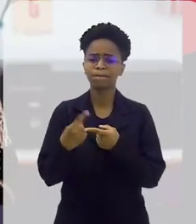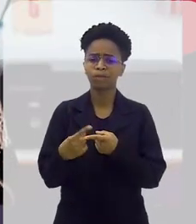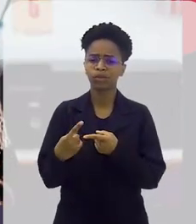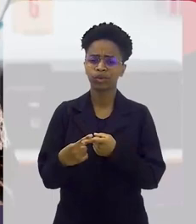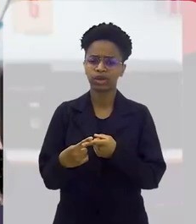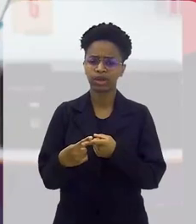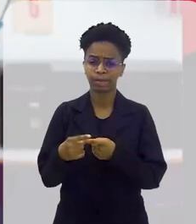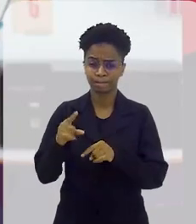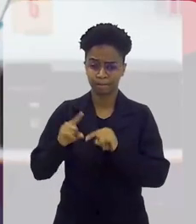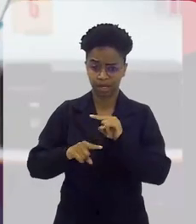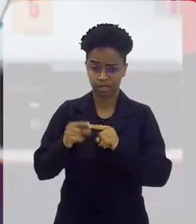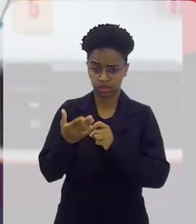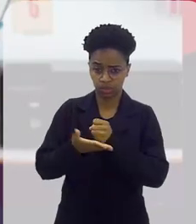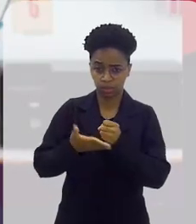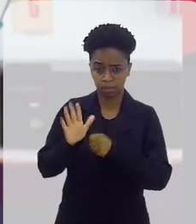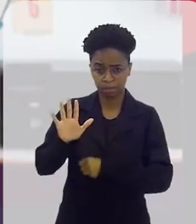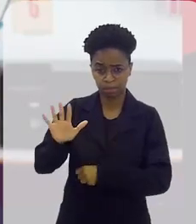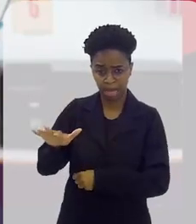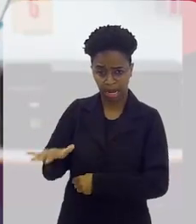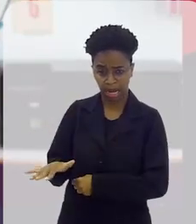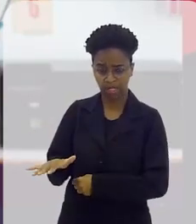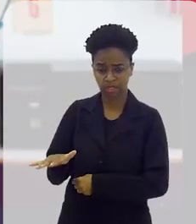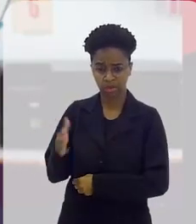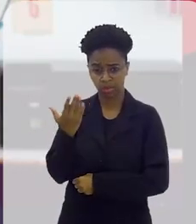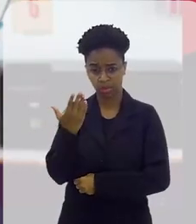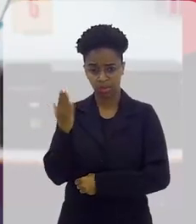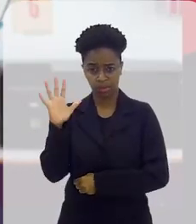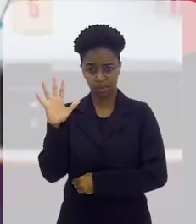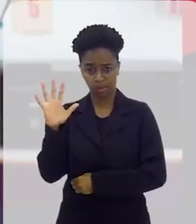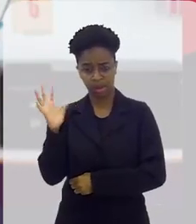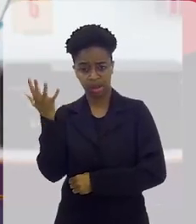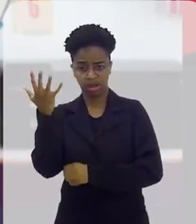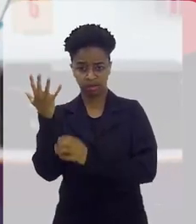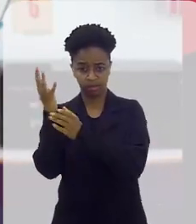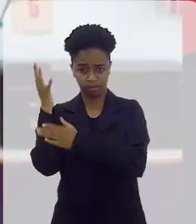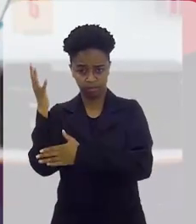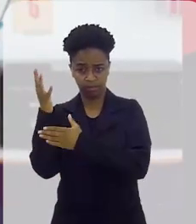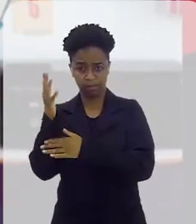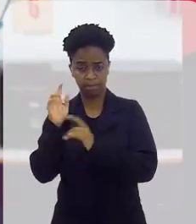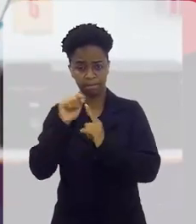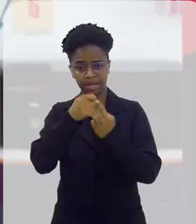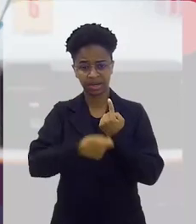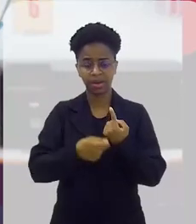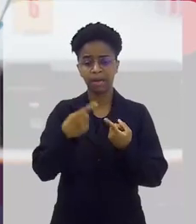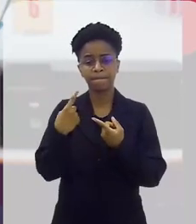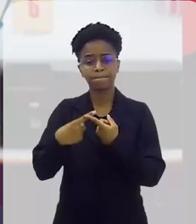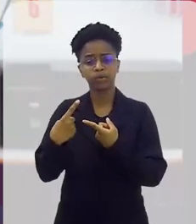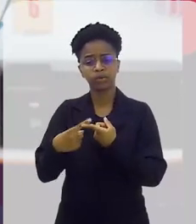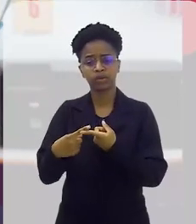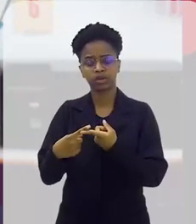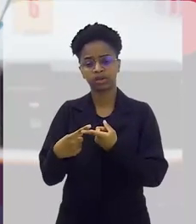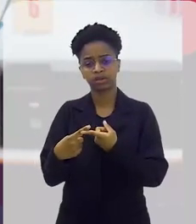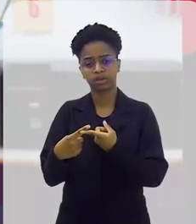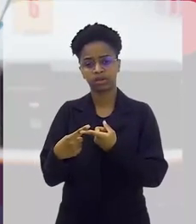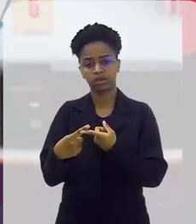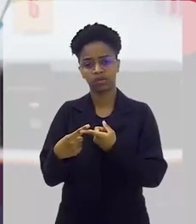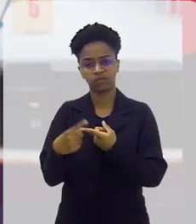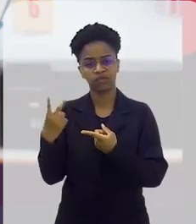sendo a matéria-prima barata, a fibra da bananeira, o caule da bananeira, por que o